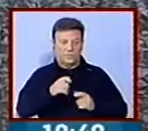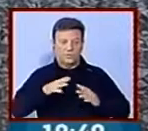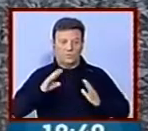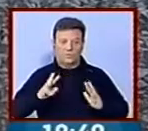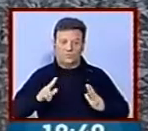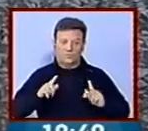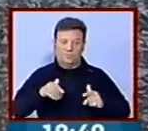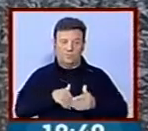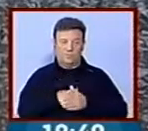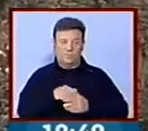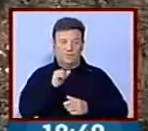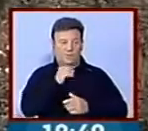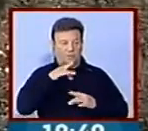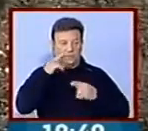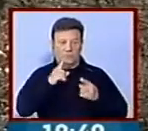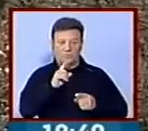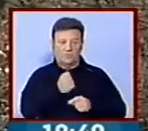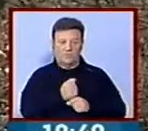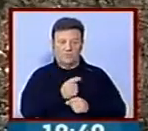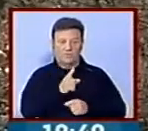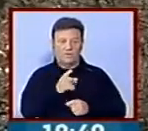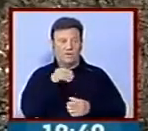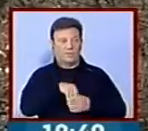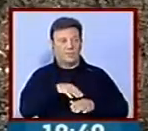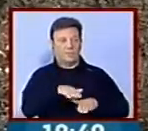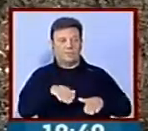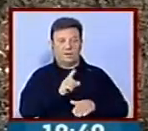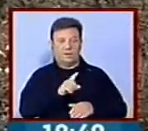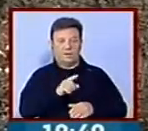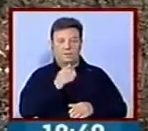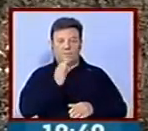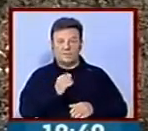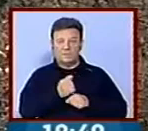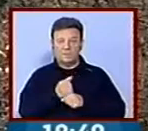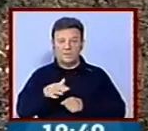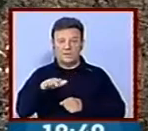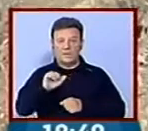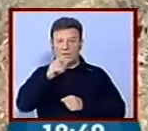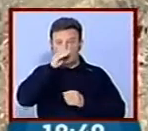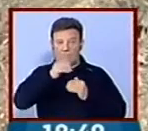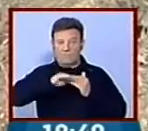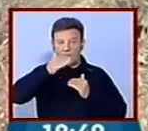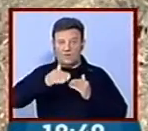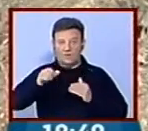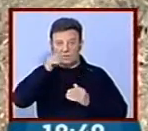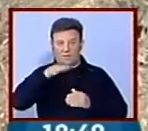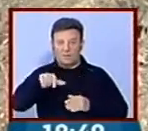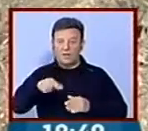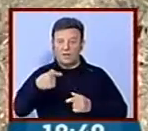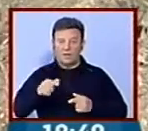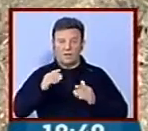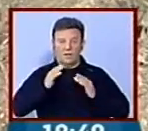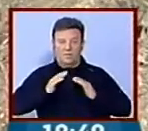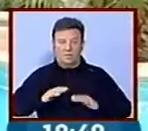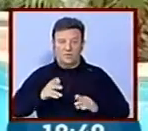turistas, não é necessariamente feito em ambiente de praia, tem que ser feito em ambiente de montanha e aqui temos o repouso, o ar,